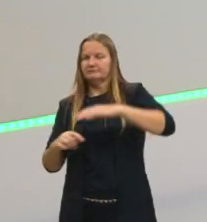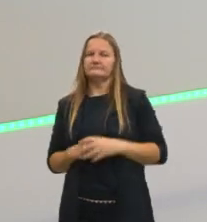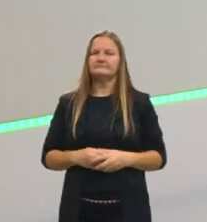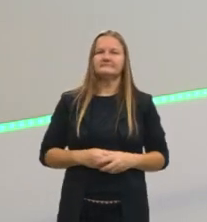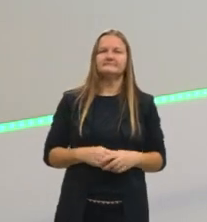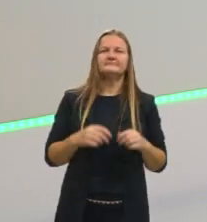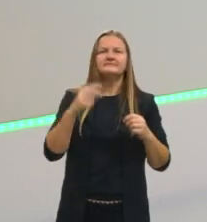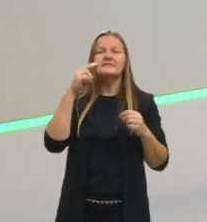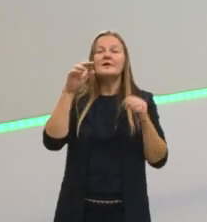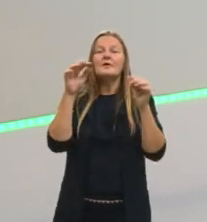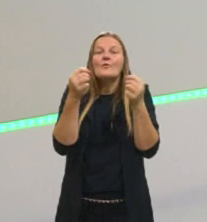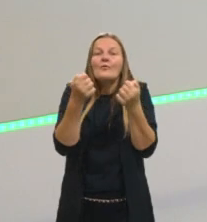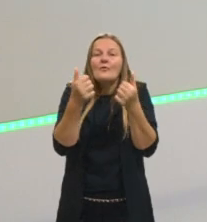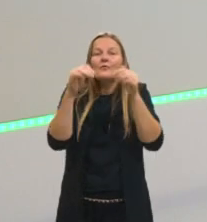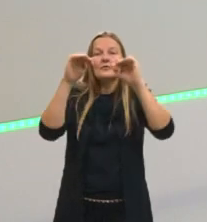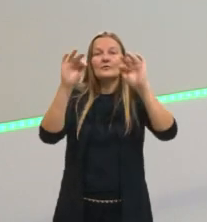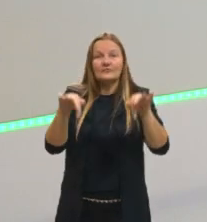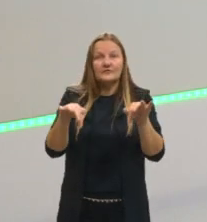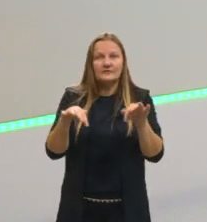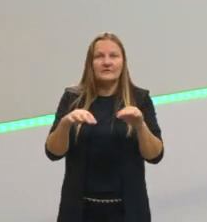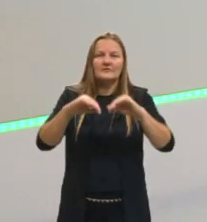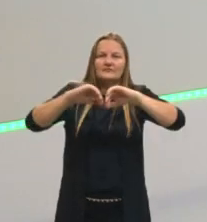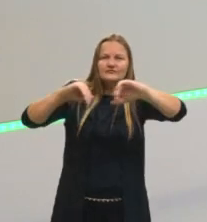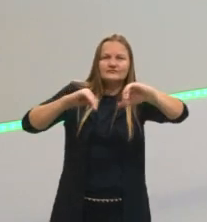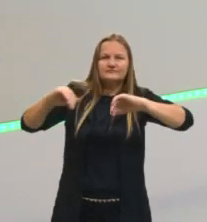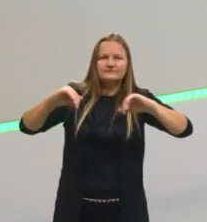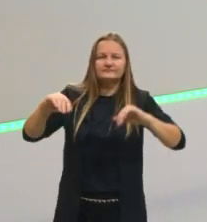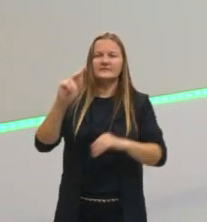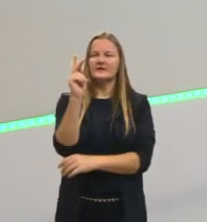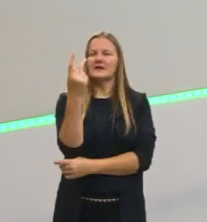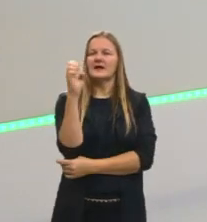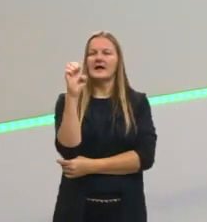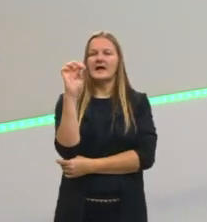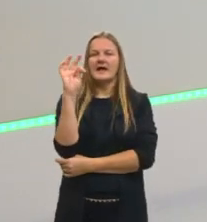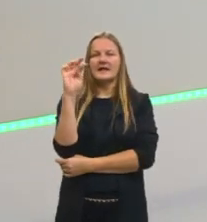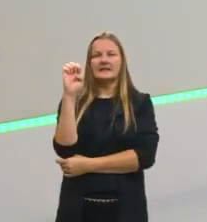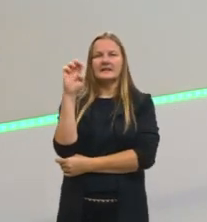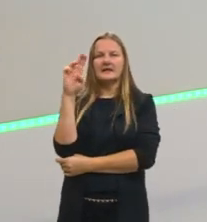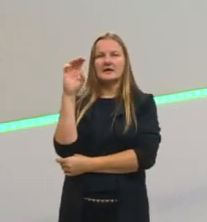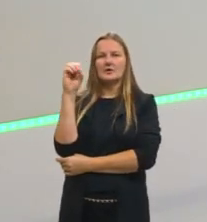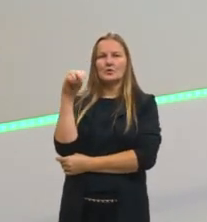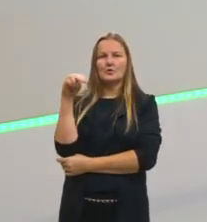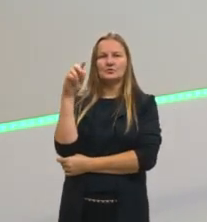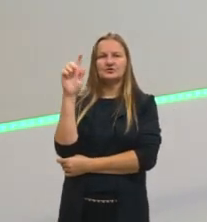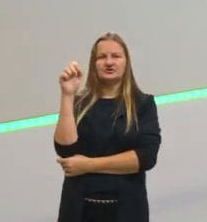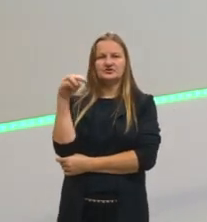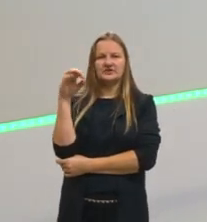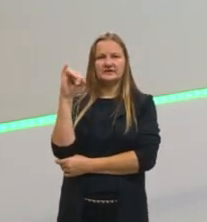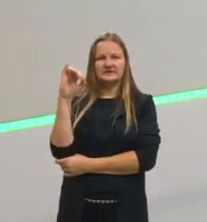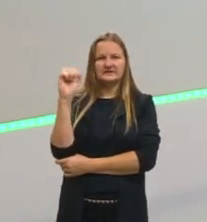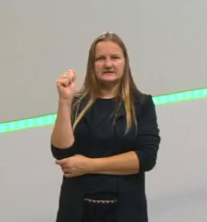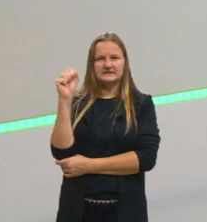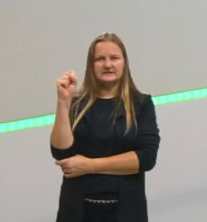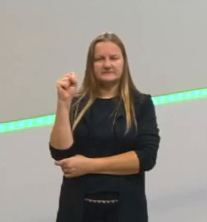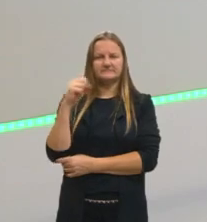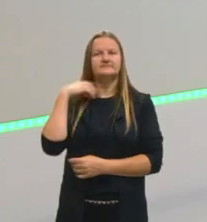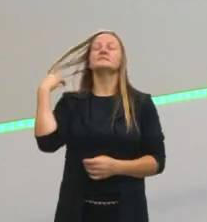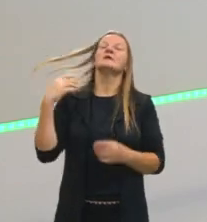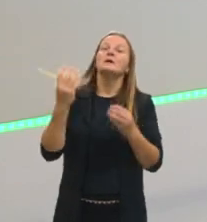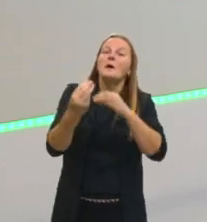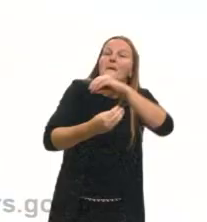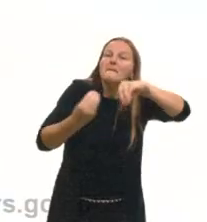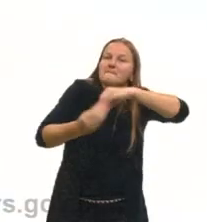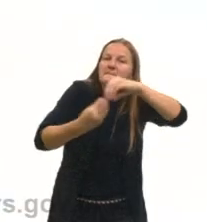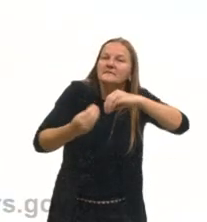Bom, finalizamos as separações de misturas heterogêneas, agora vamos para as separações de misturas homogêneas. Nessas